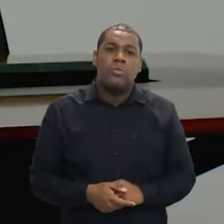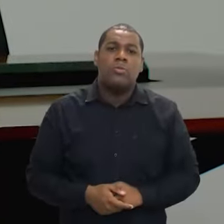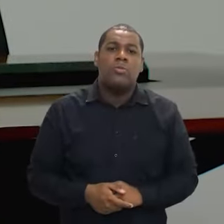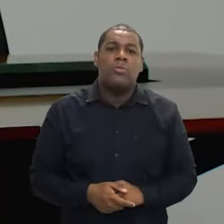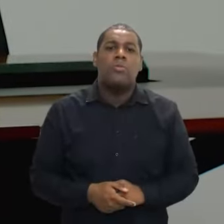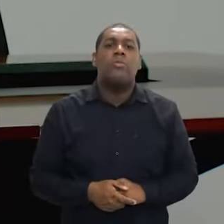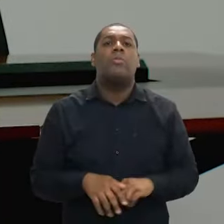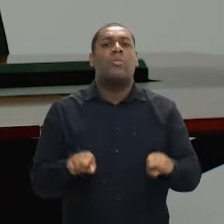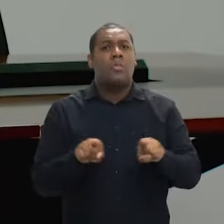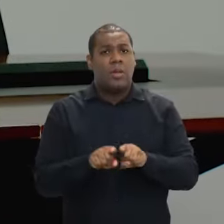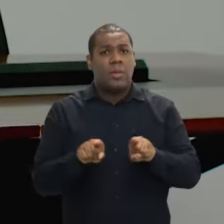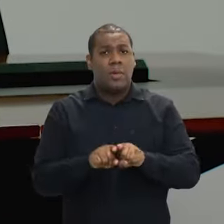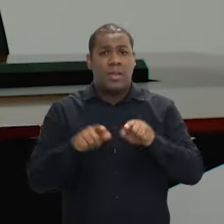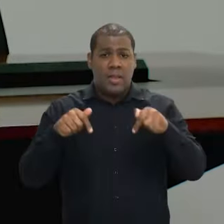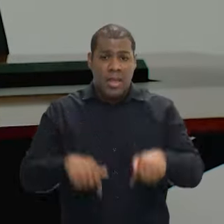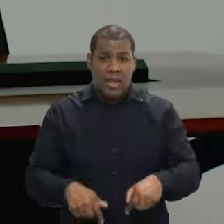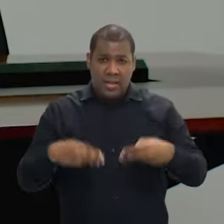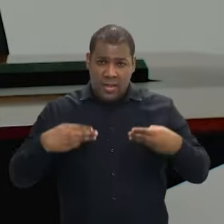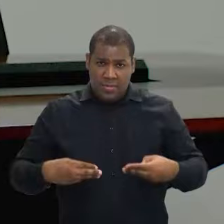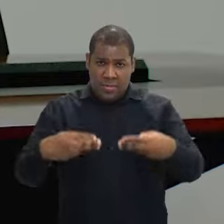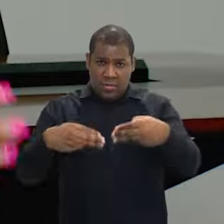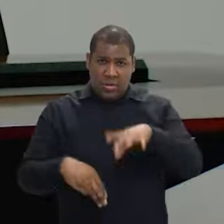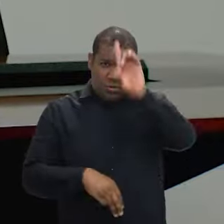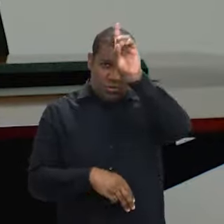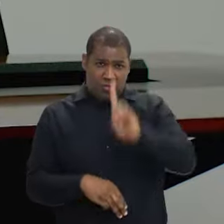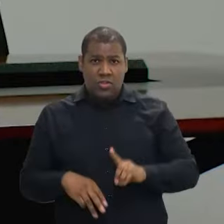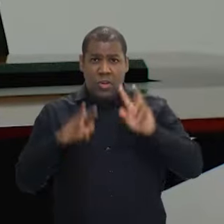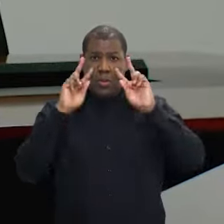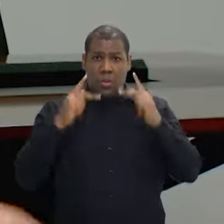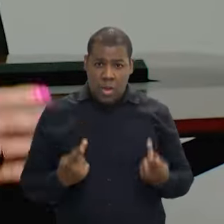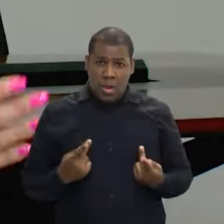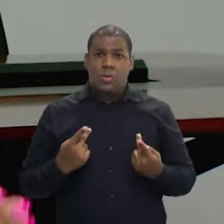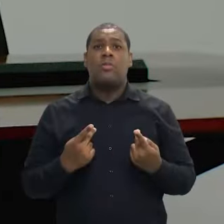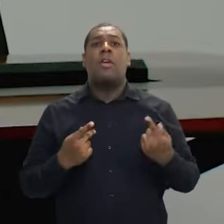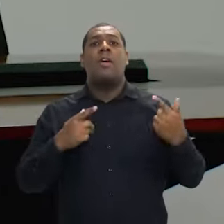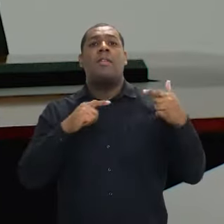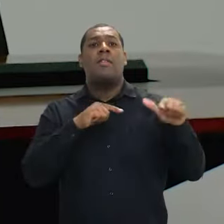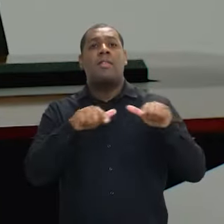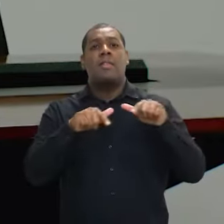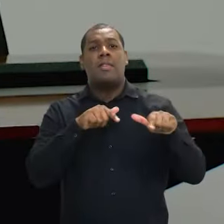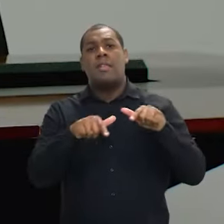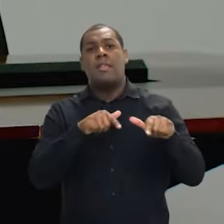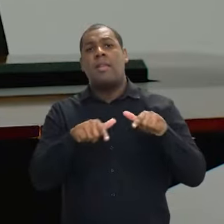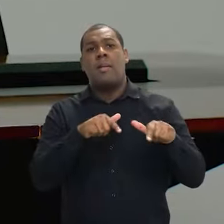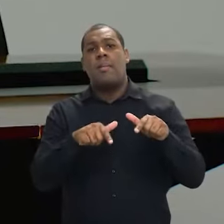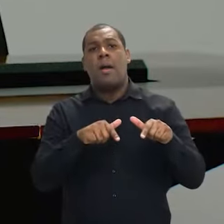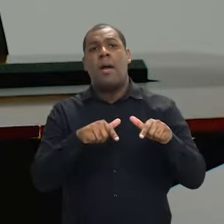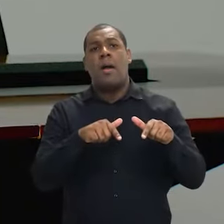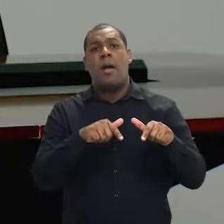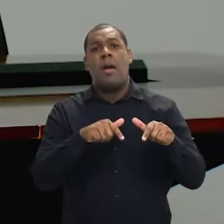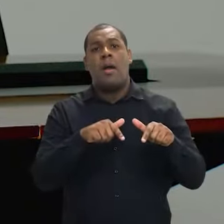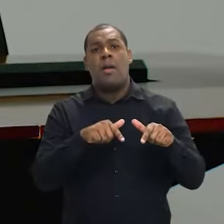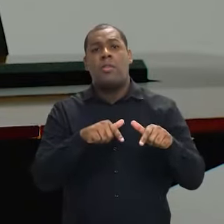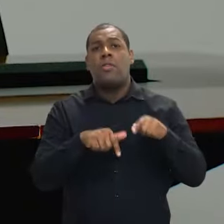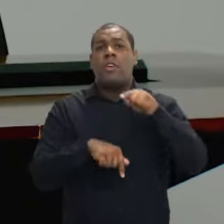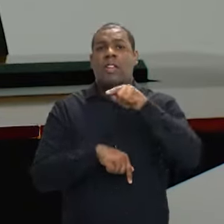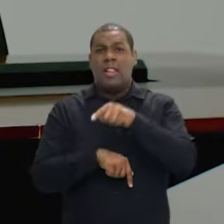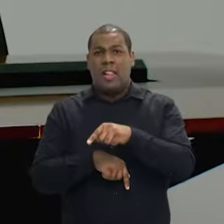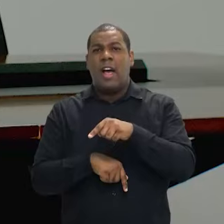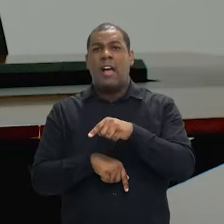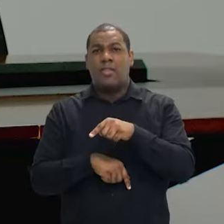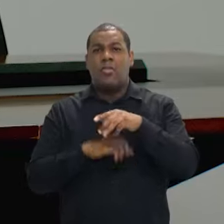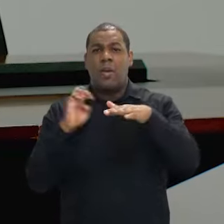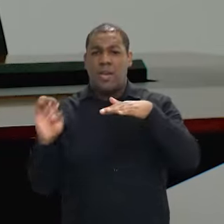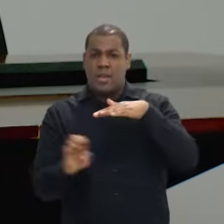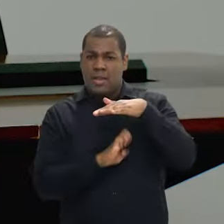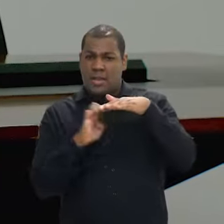trabalho de governança, de compliance nessas empresas, para que elas se responsabilizem